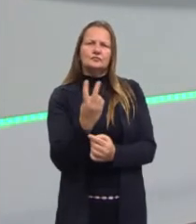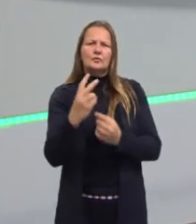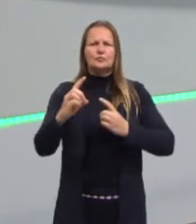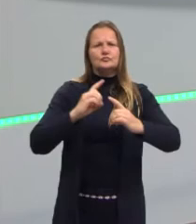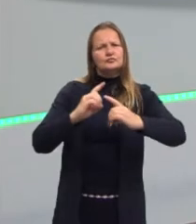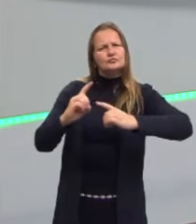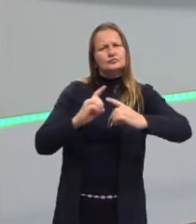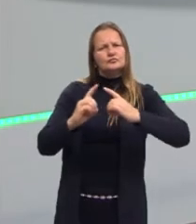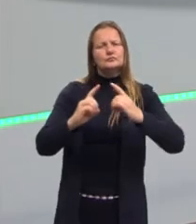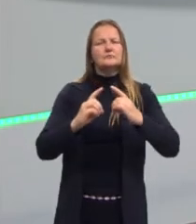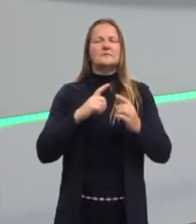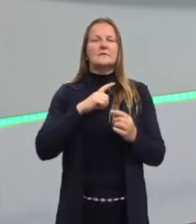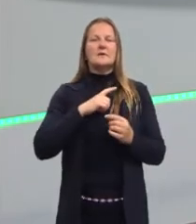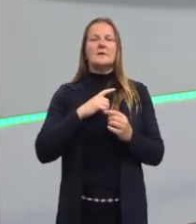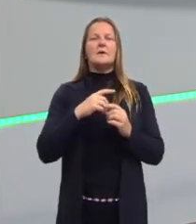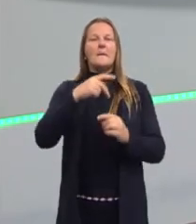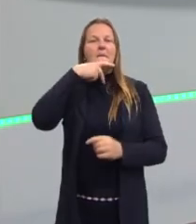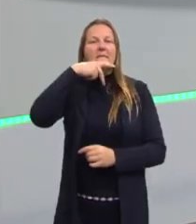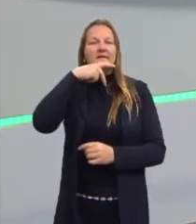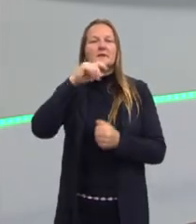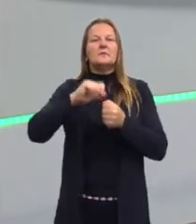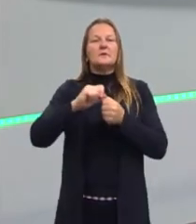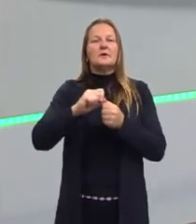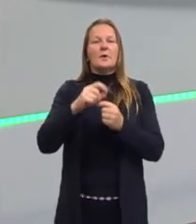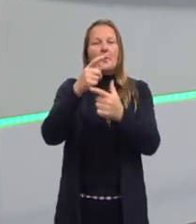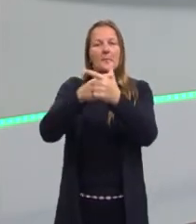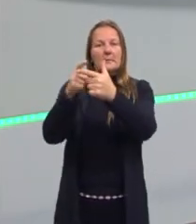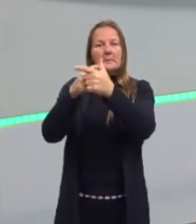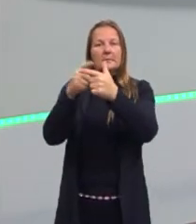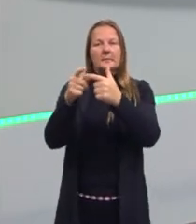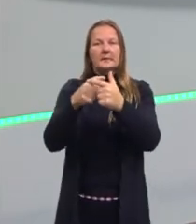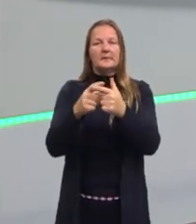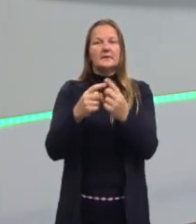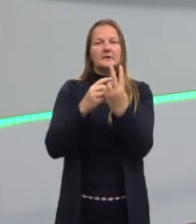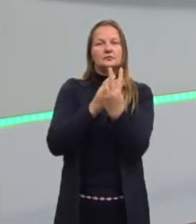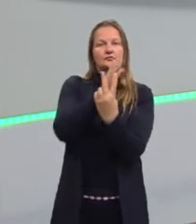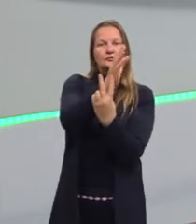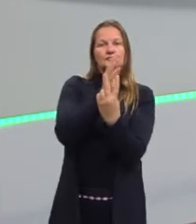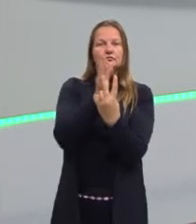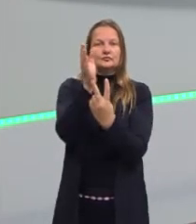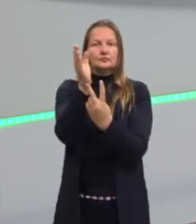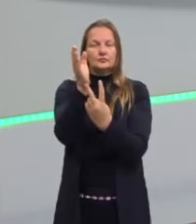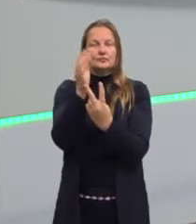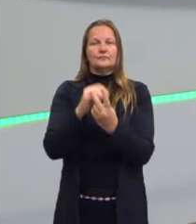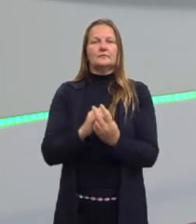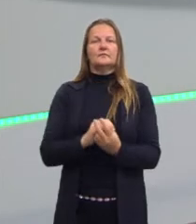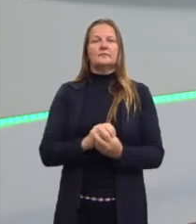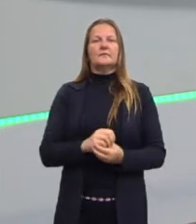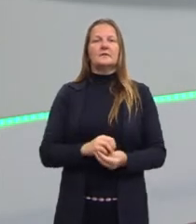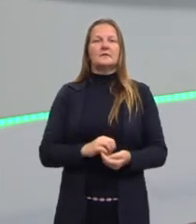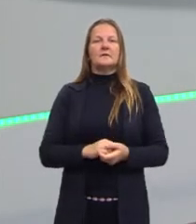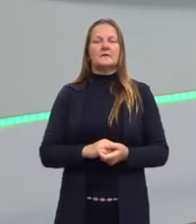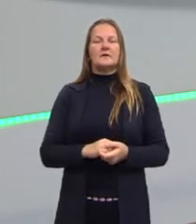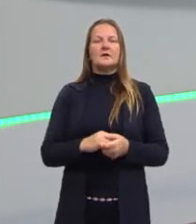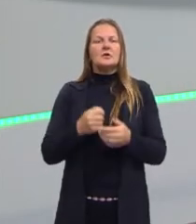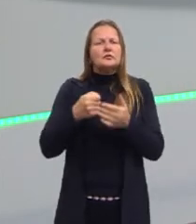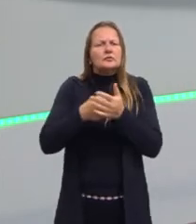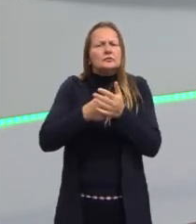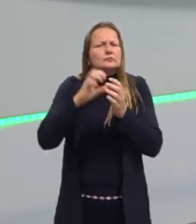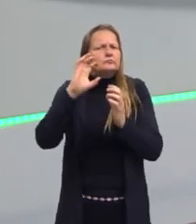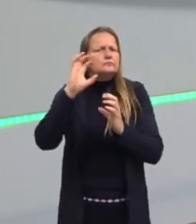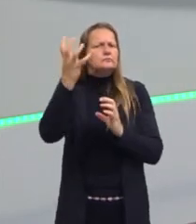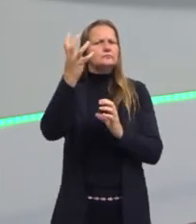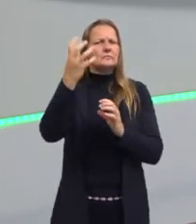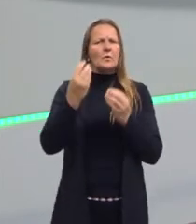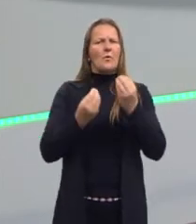Então o que o Platão vai fazer? Pega esse problema, esse dois que tinha entre o fluxo e o não fluxo e tenta resolver